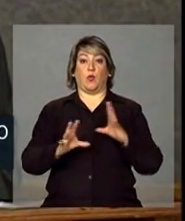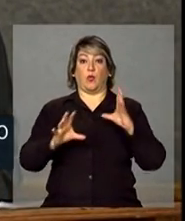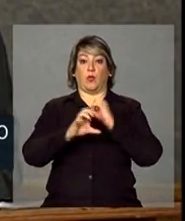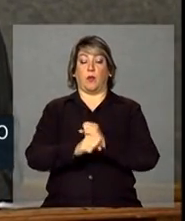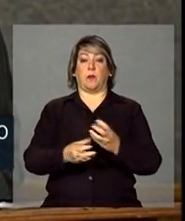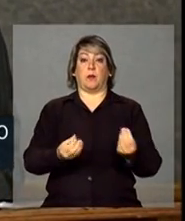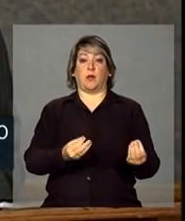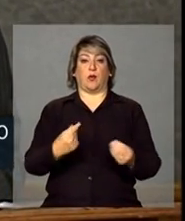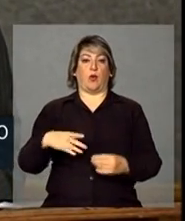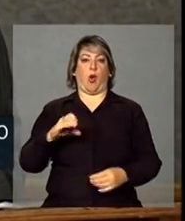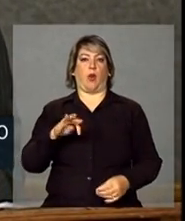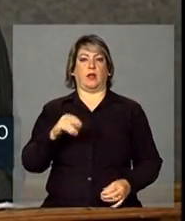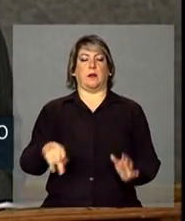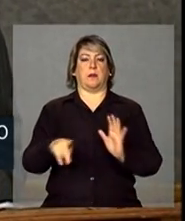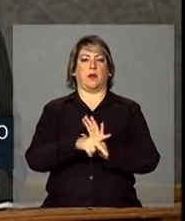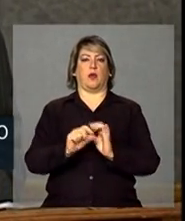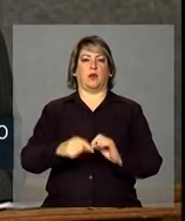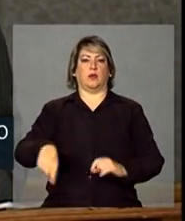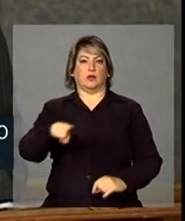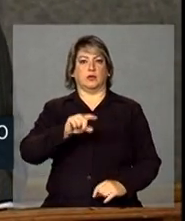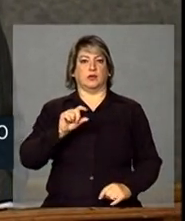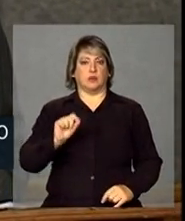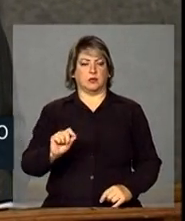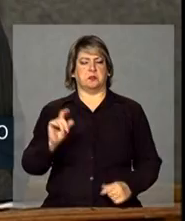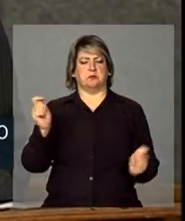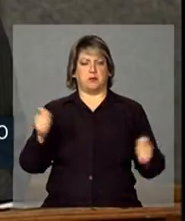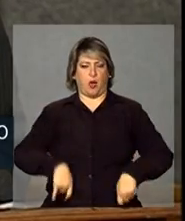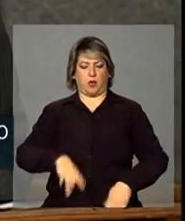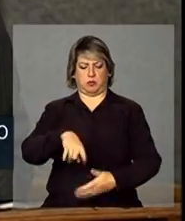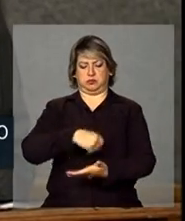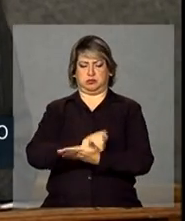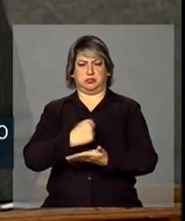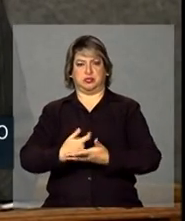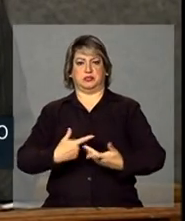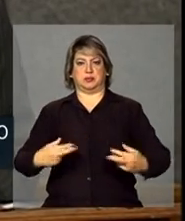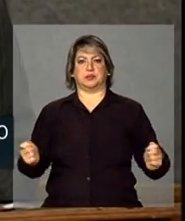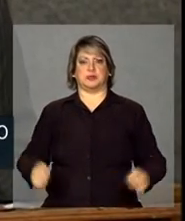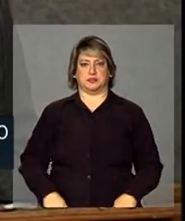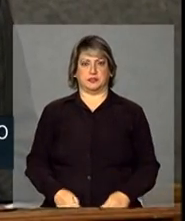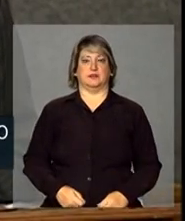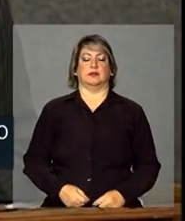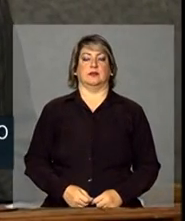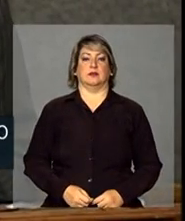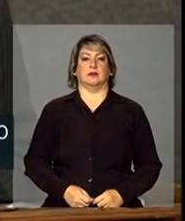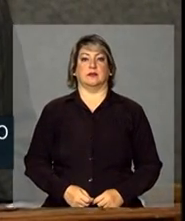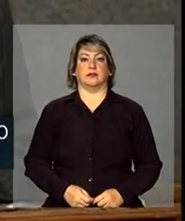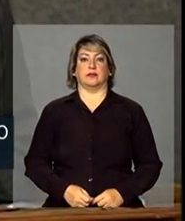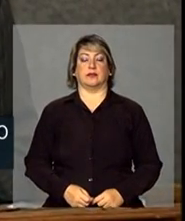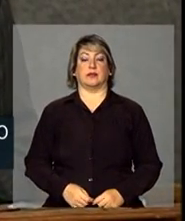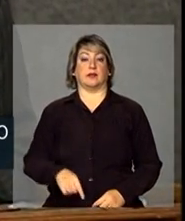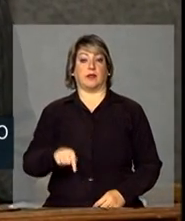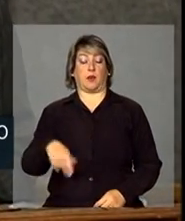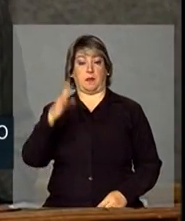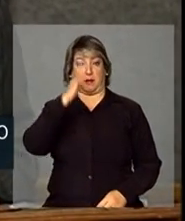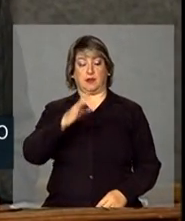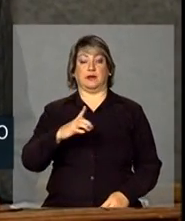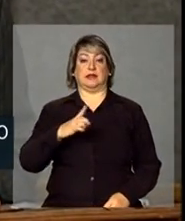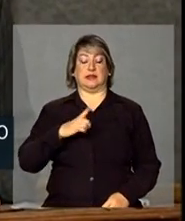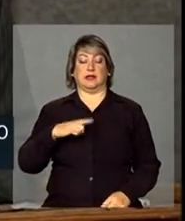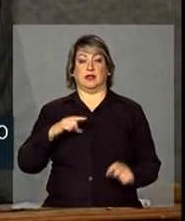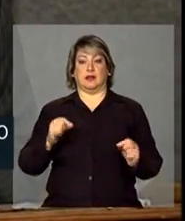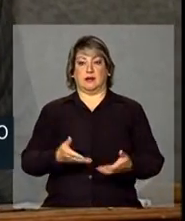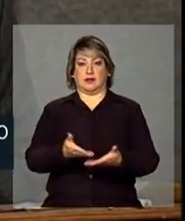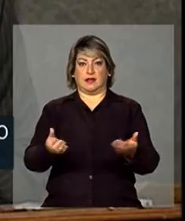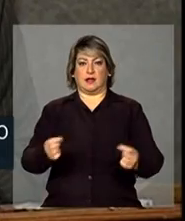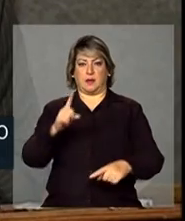grande de conta própria com potencial de formalização. Num Brasil que está aí perto do pleno emprego,